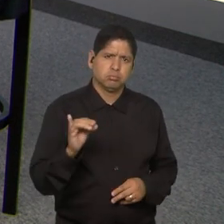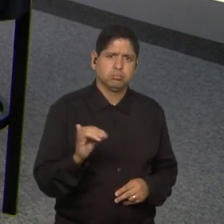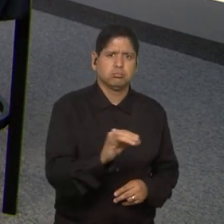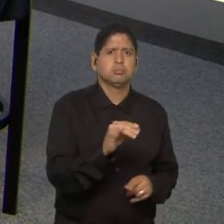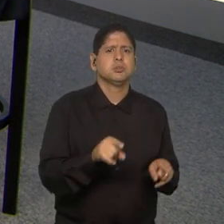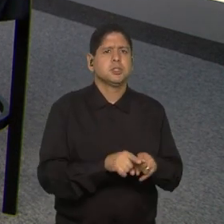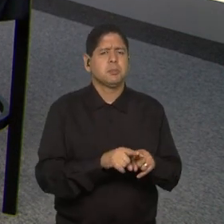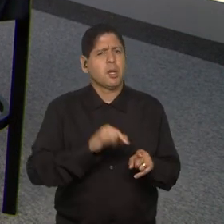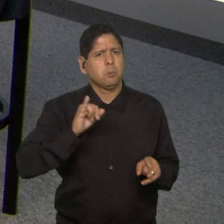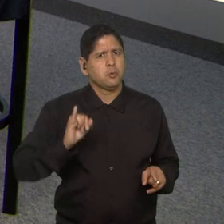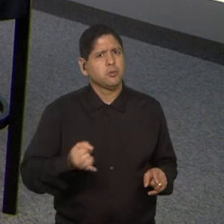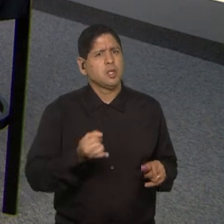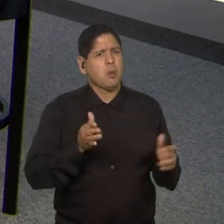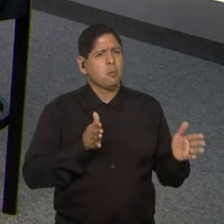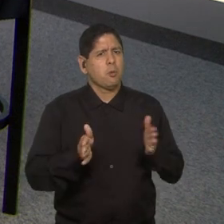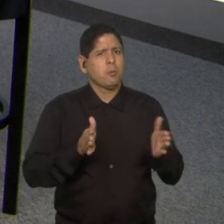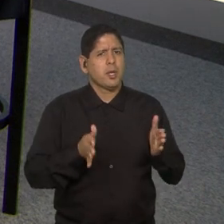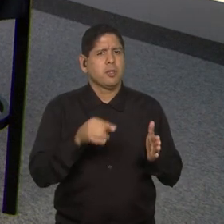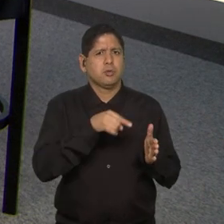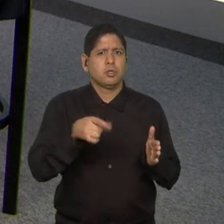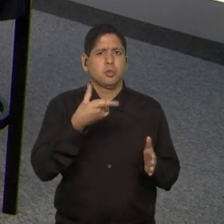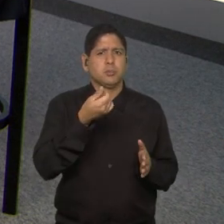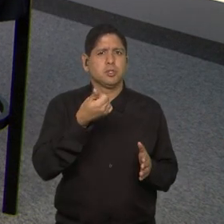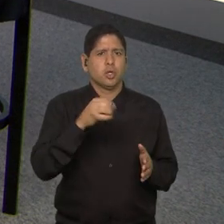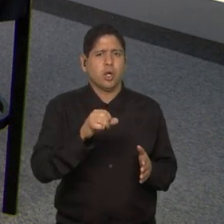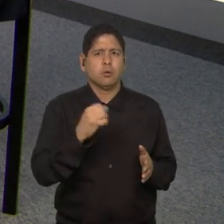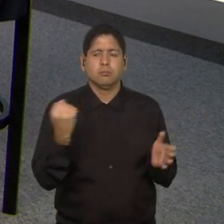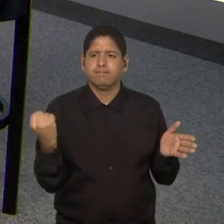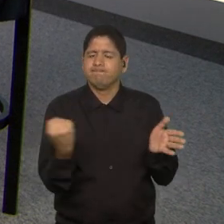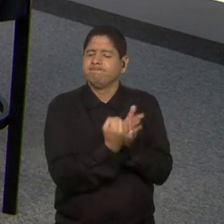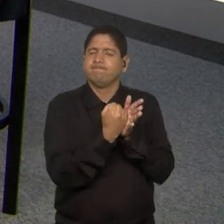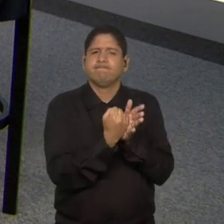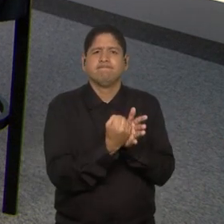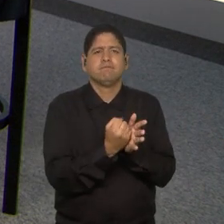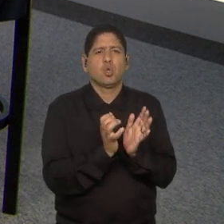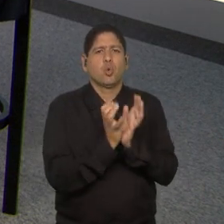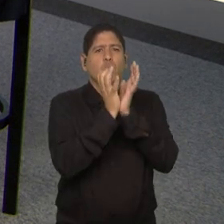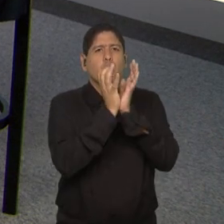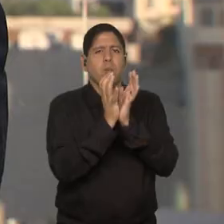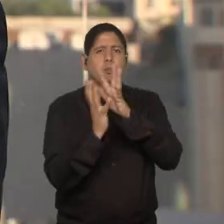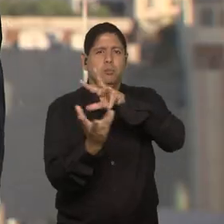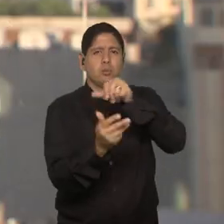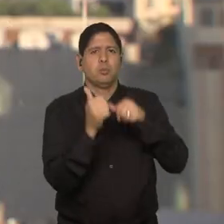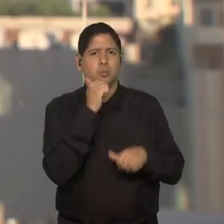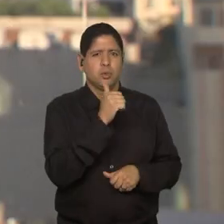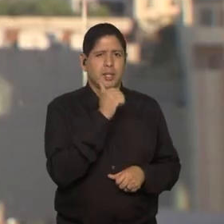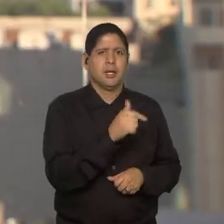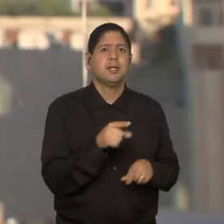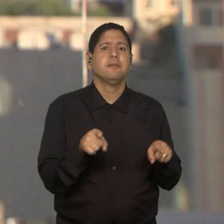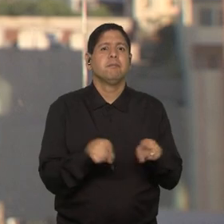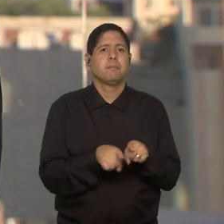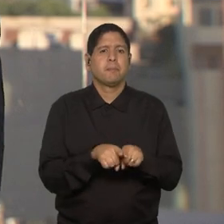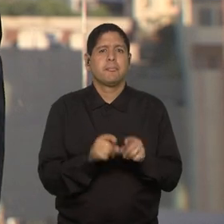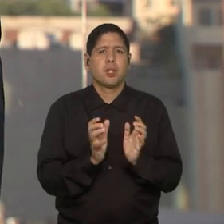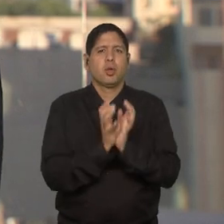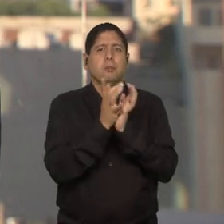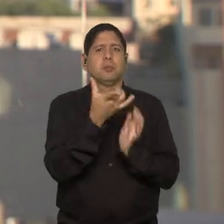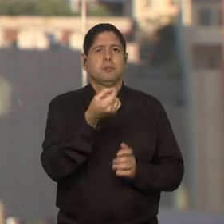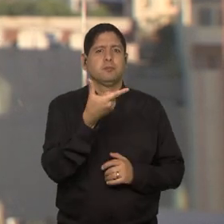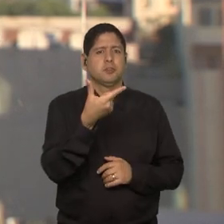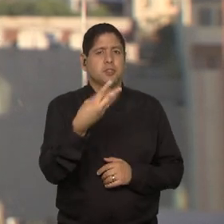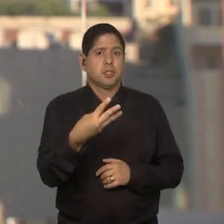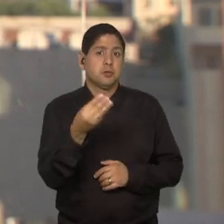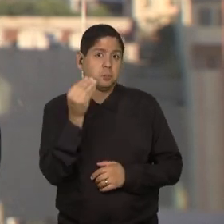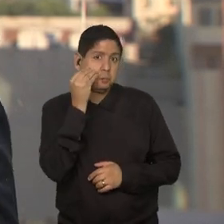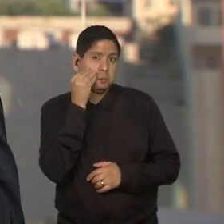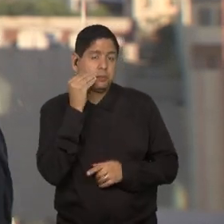continuar aproveitando esse momento. 2019 foi um marco com a Copa do Mundo Feminina, temos agora a Copa de 2023 e